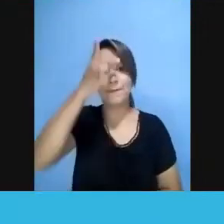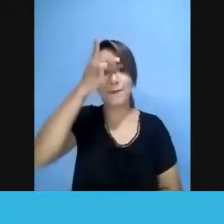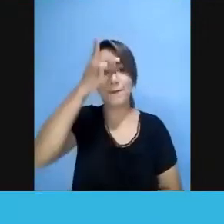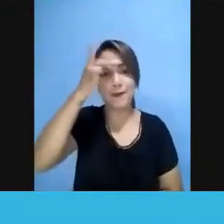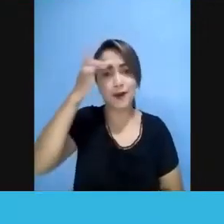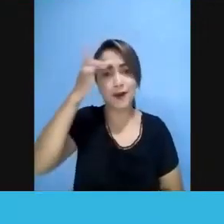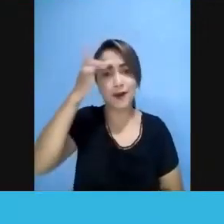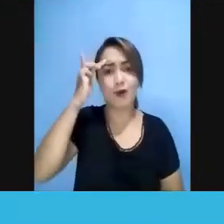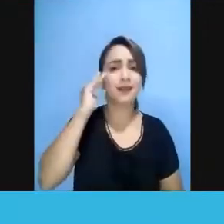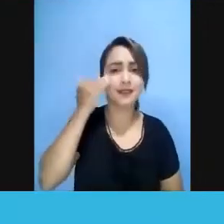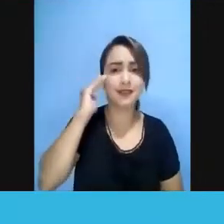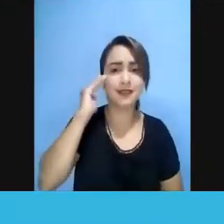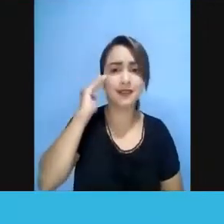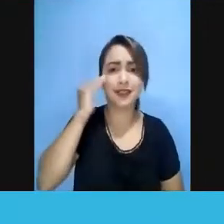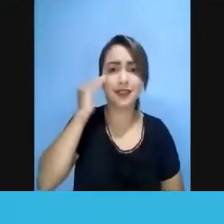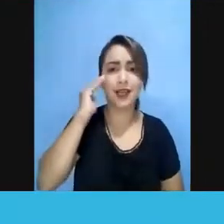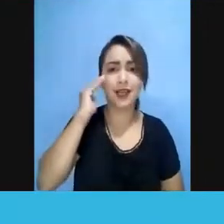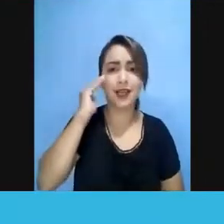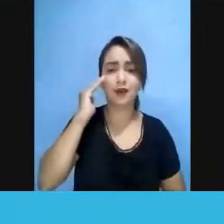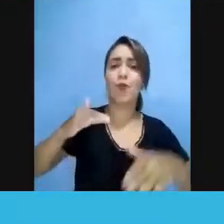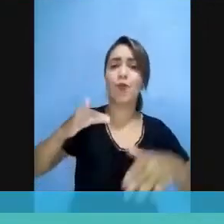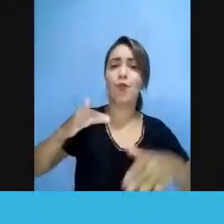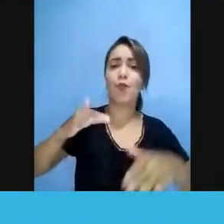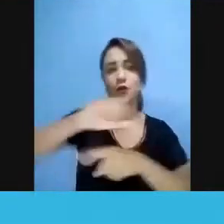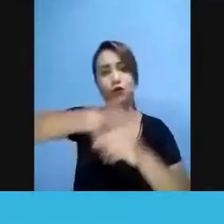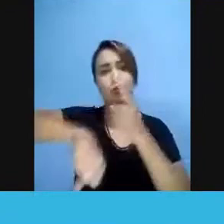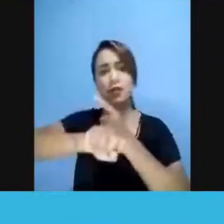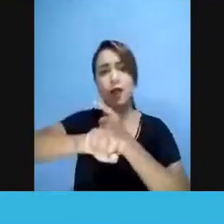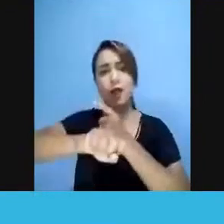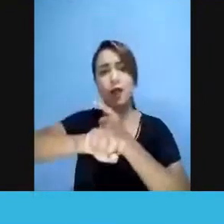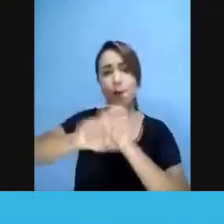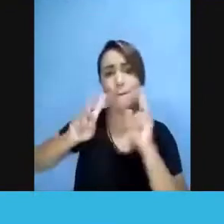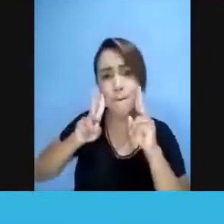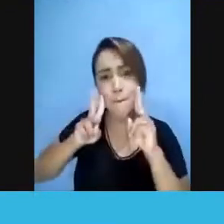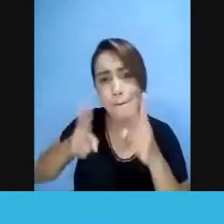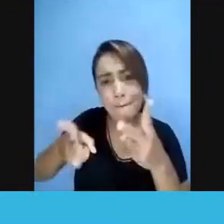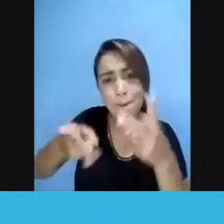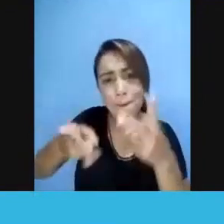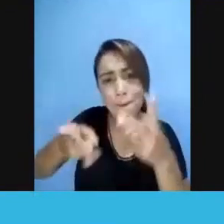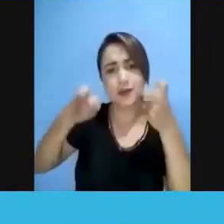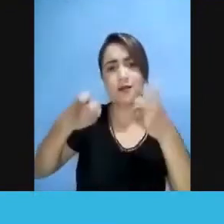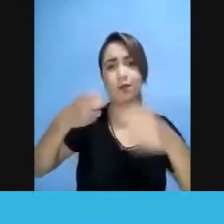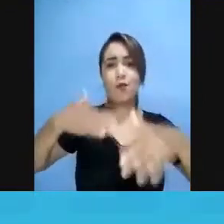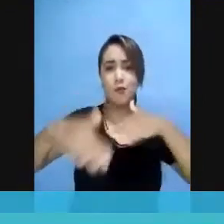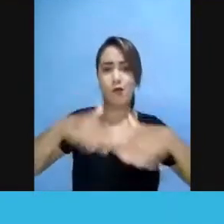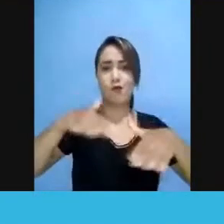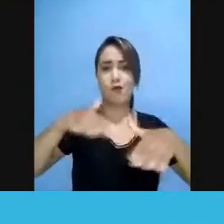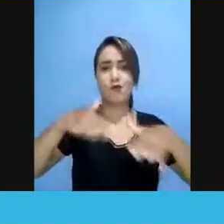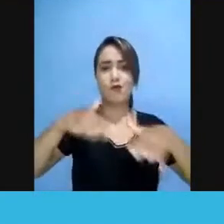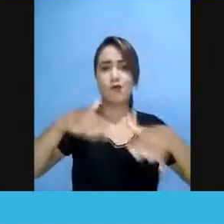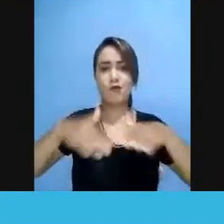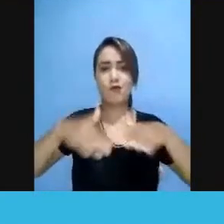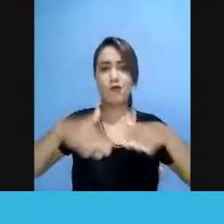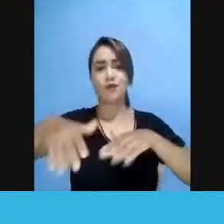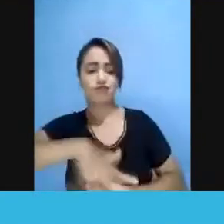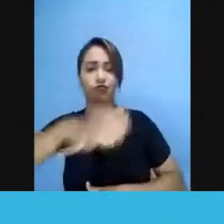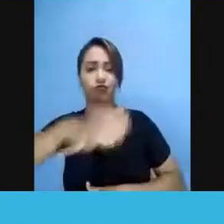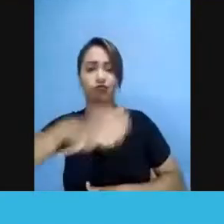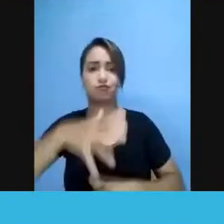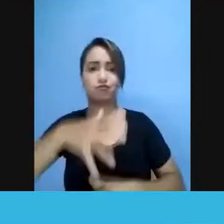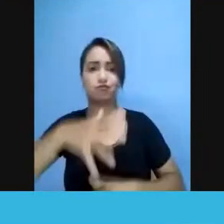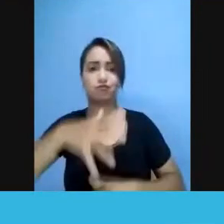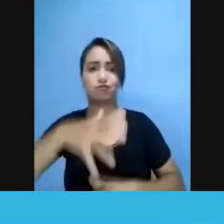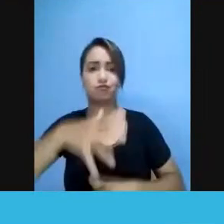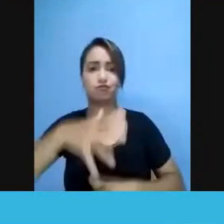à pauta dos movimentos sociais, que olhem para o que os movimentos populares estão dizendo nesses espaços,